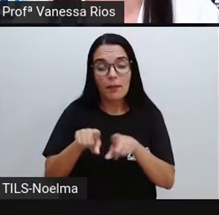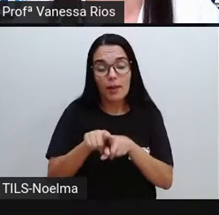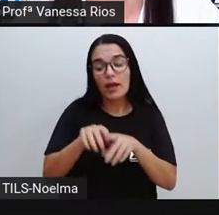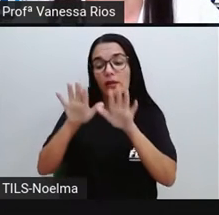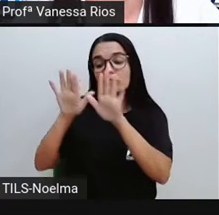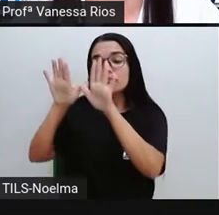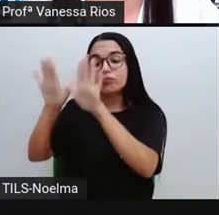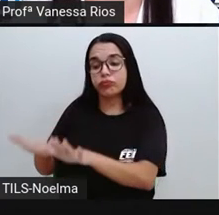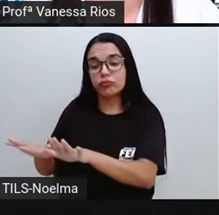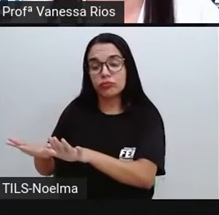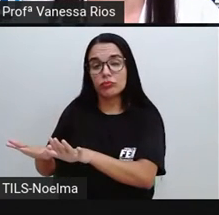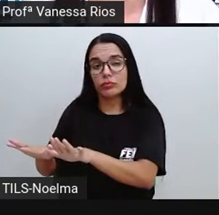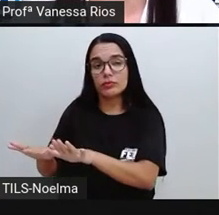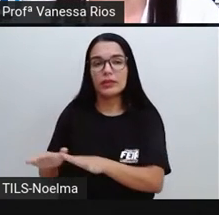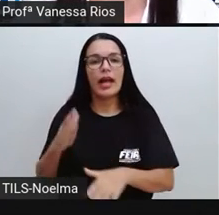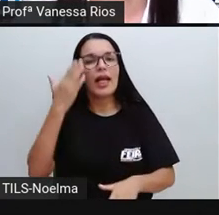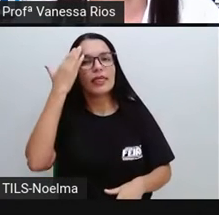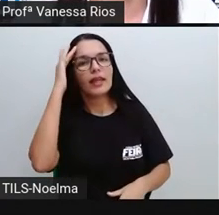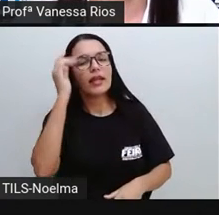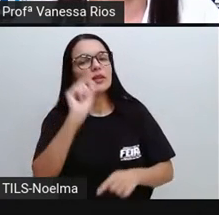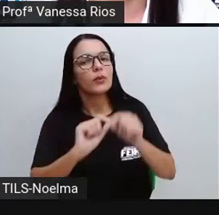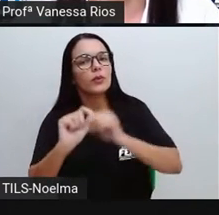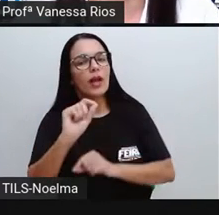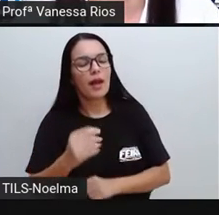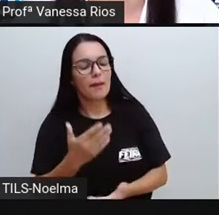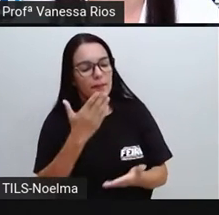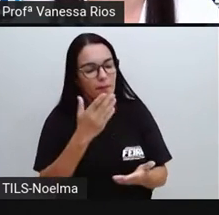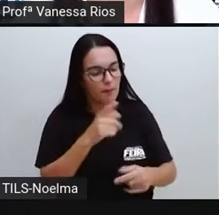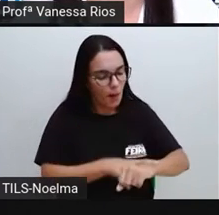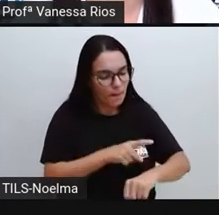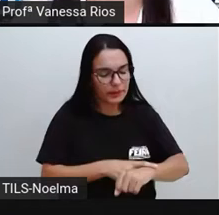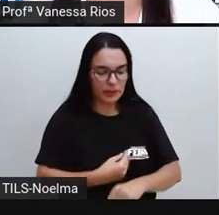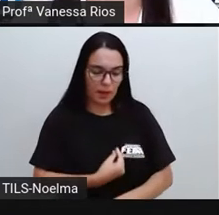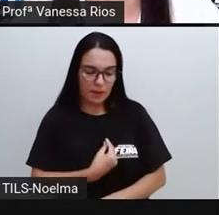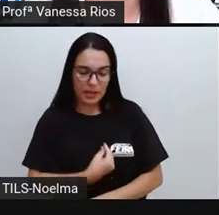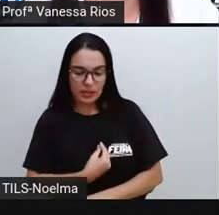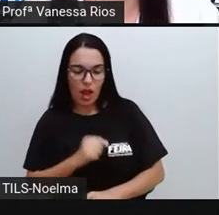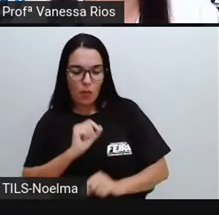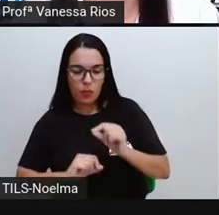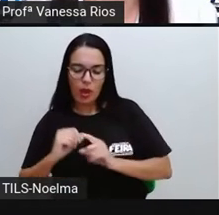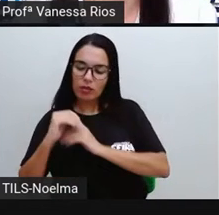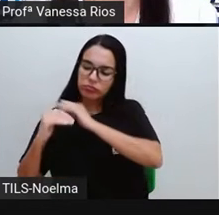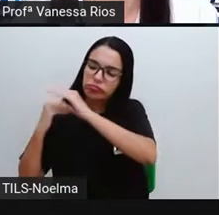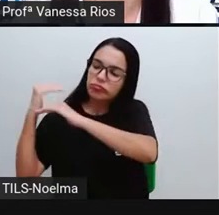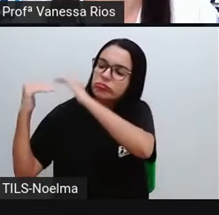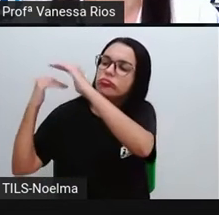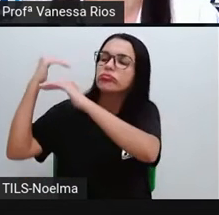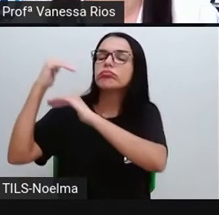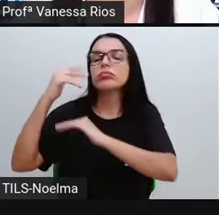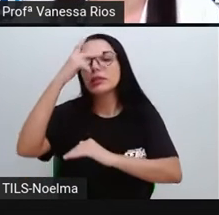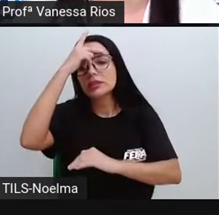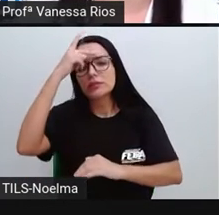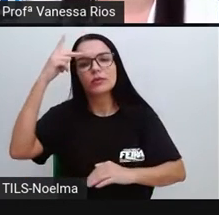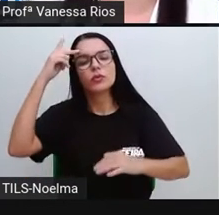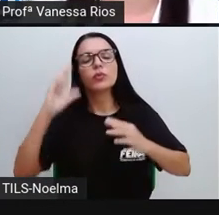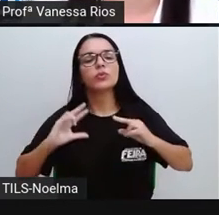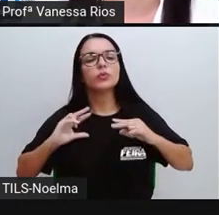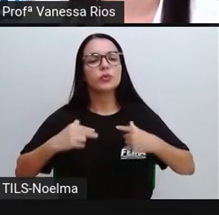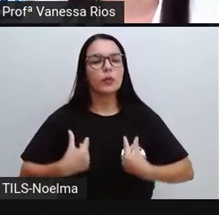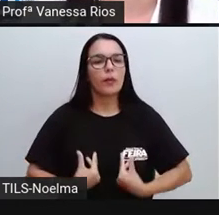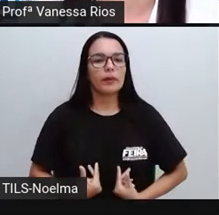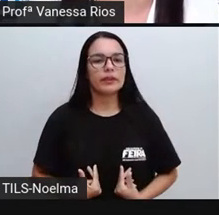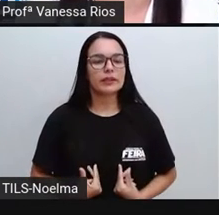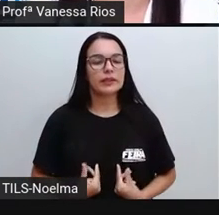entendendo aí como momentos presentes no desenvolvimento e evolução dos seres humanos. Então, a gente já